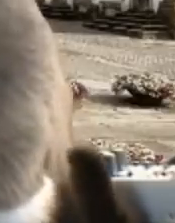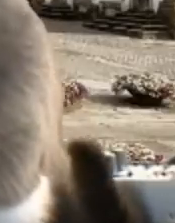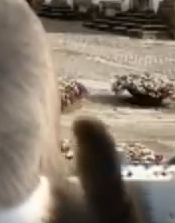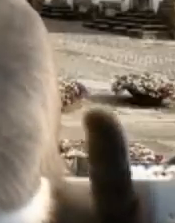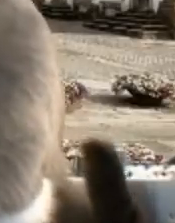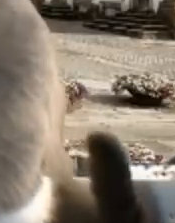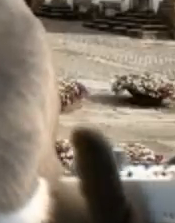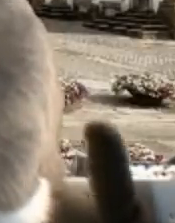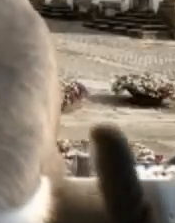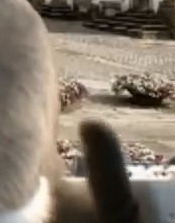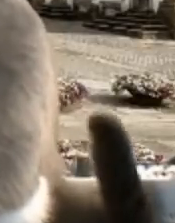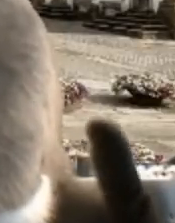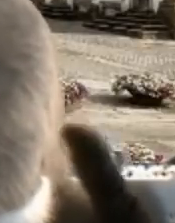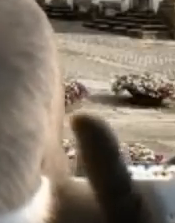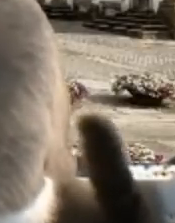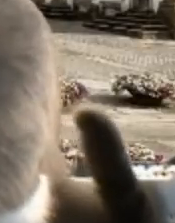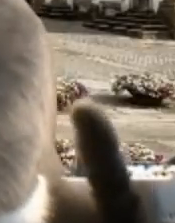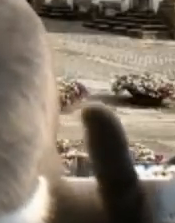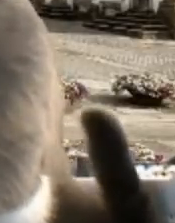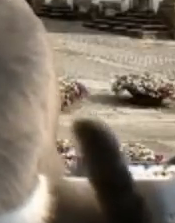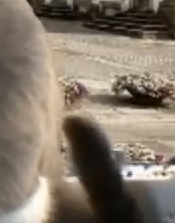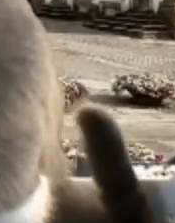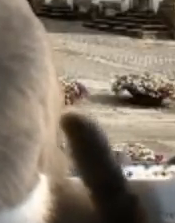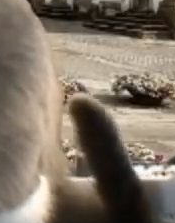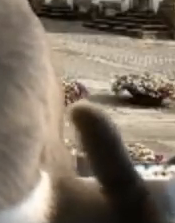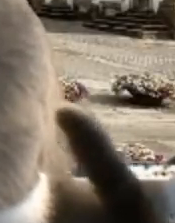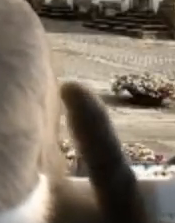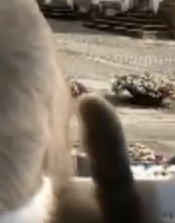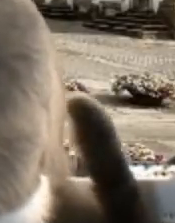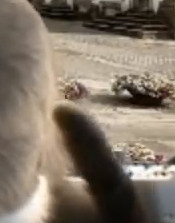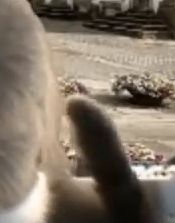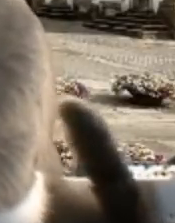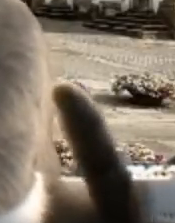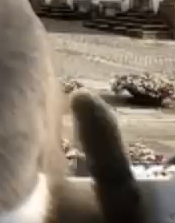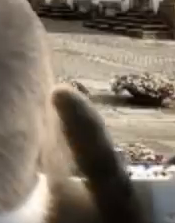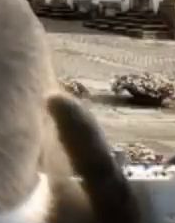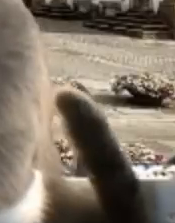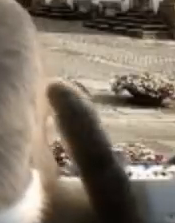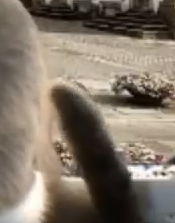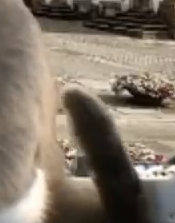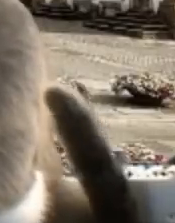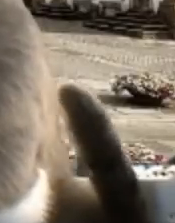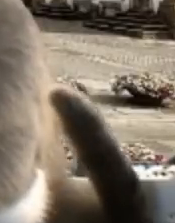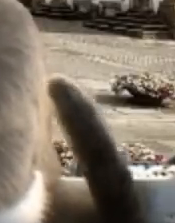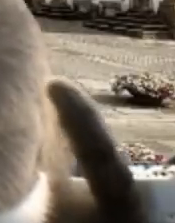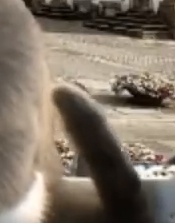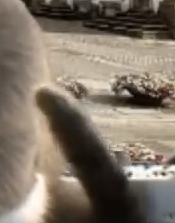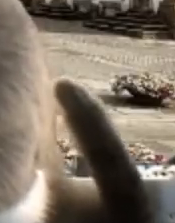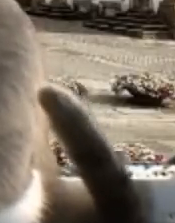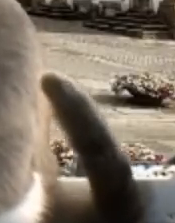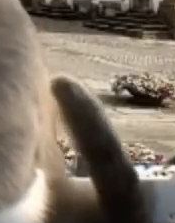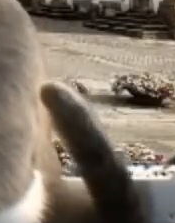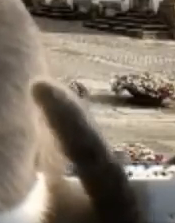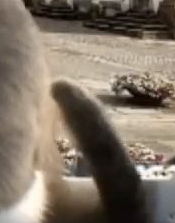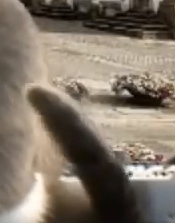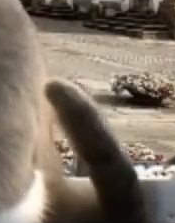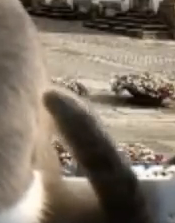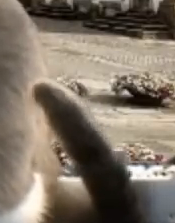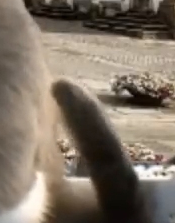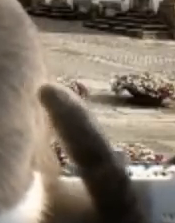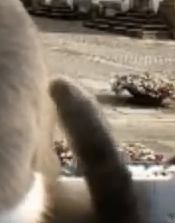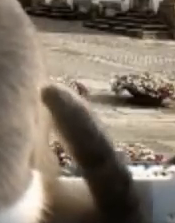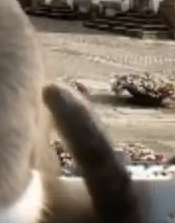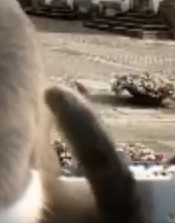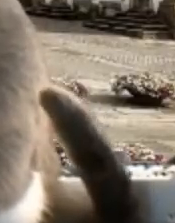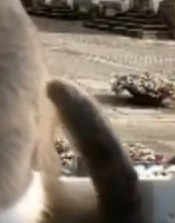Um debate entre uma coisa má e uma coisa pior. A ver se eu me mantenho nos limites de não me cortarem o